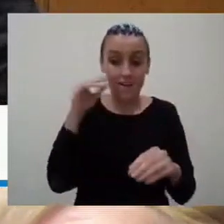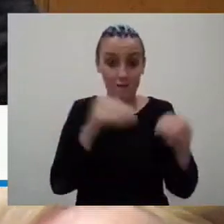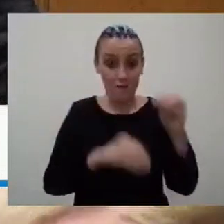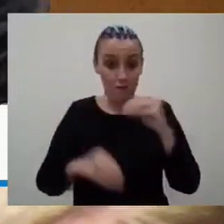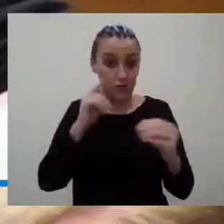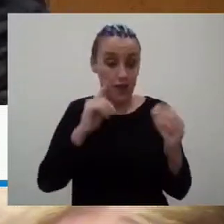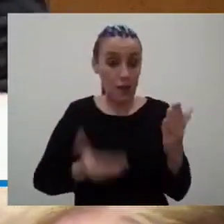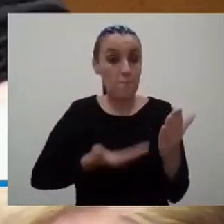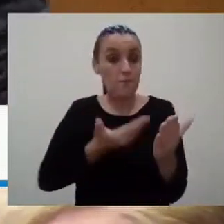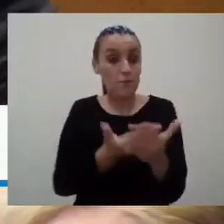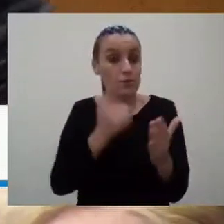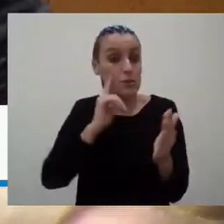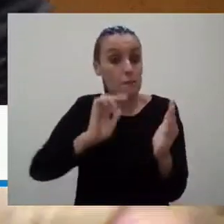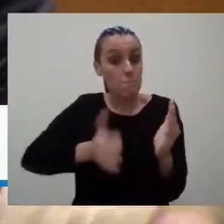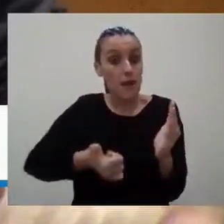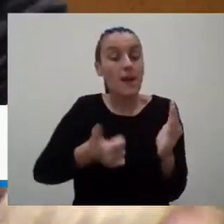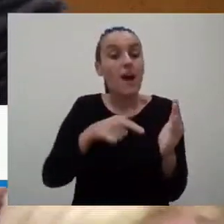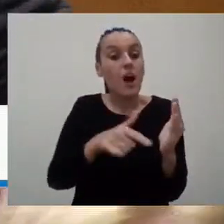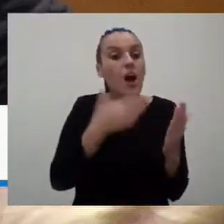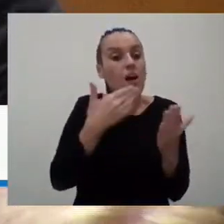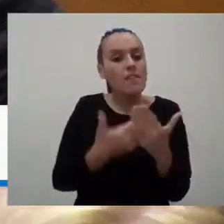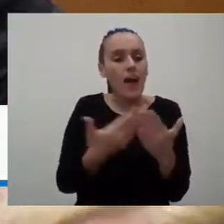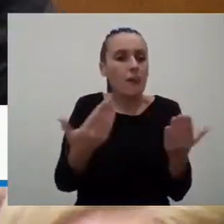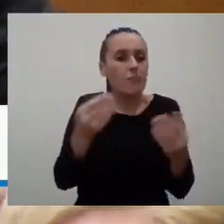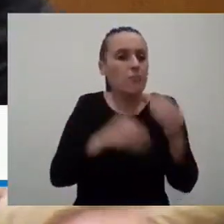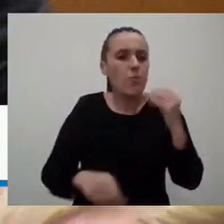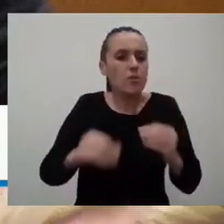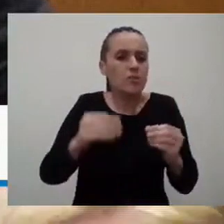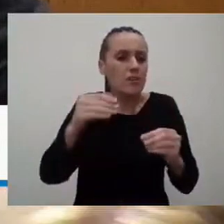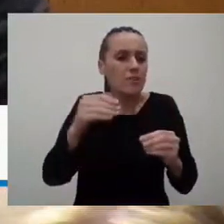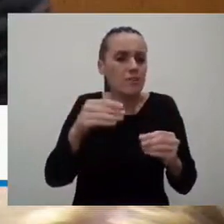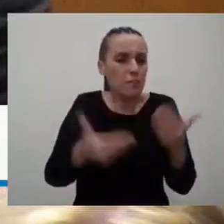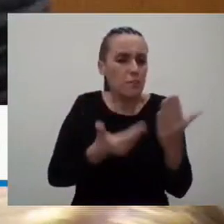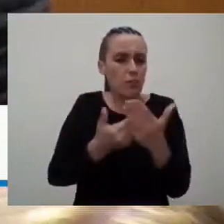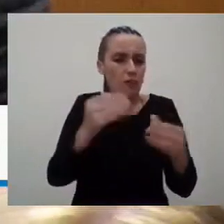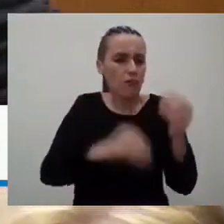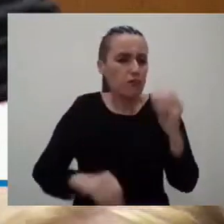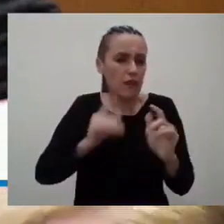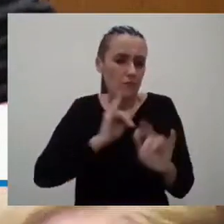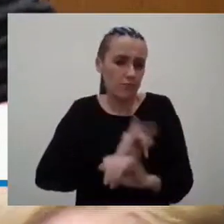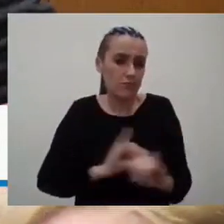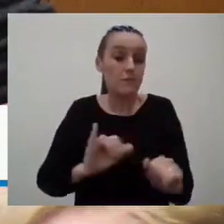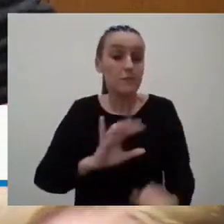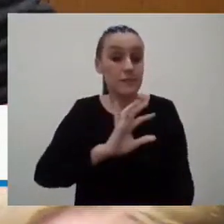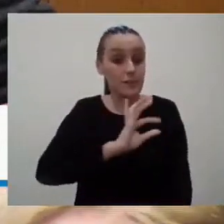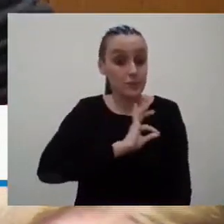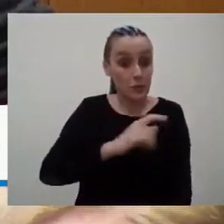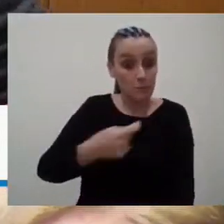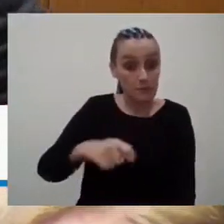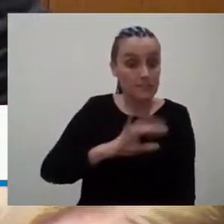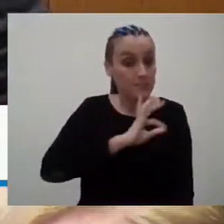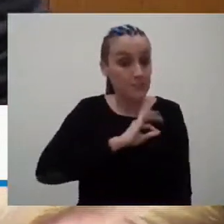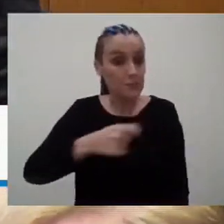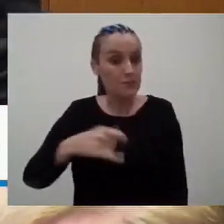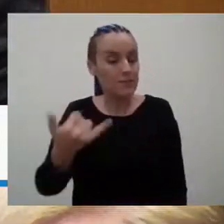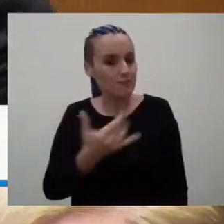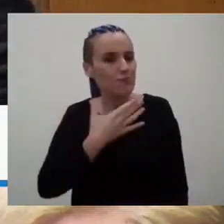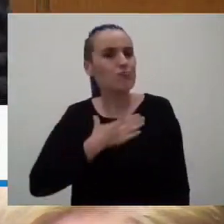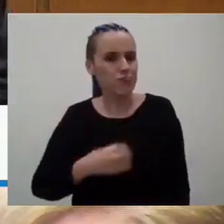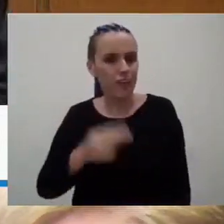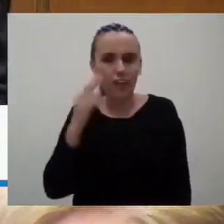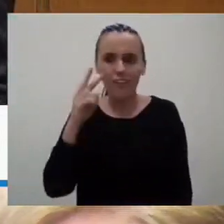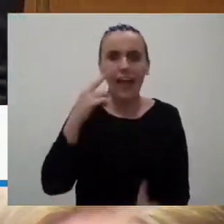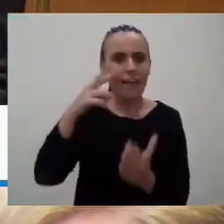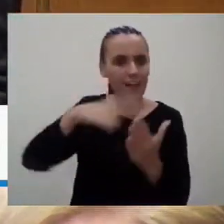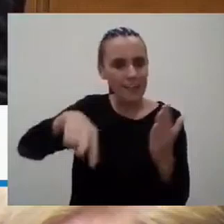convenientemente, como para ela estar em condições de ser votada. Portanto, Sr. Presidente, Sr. Vice-Presidente, gostei muito de vos ver a ler as propostas da Câmara. Seria bom se o